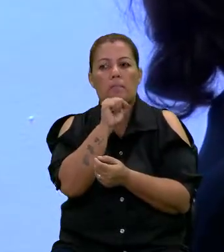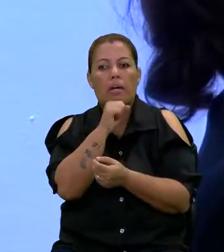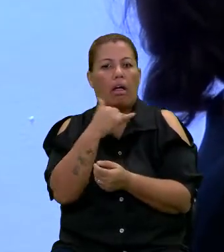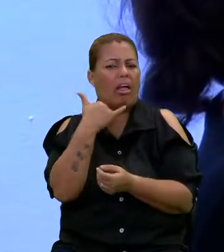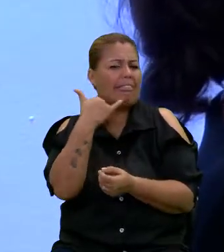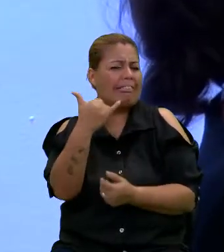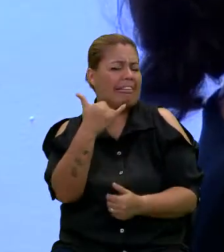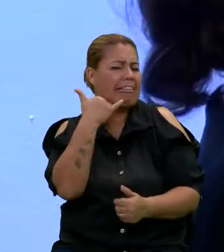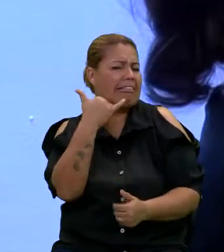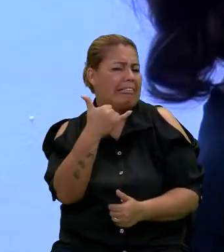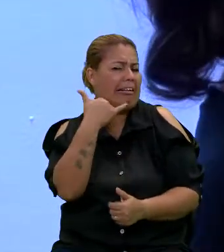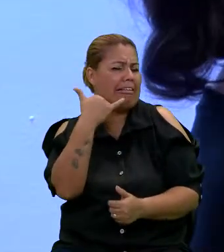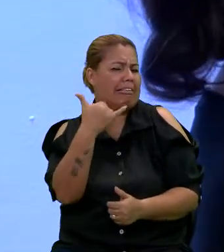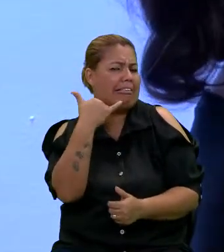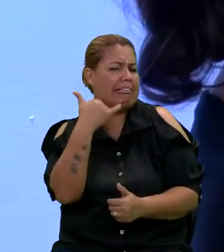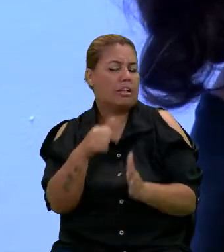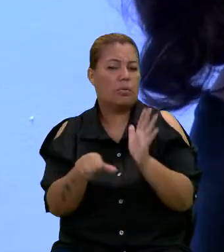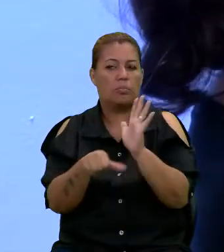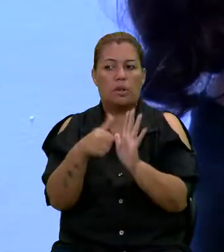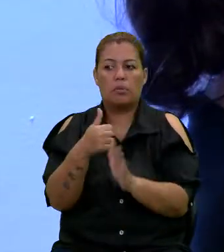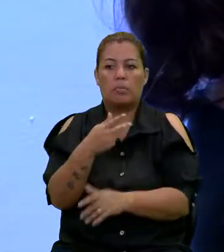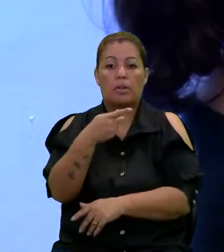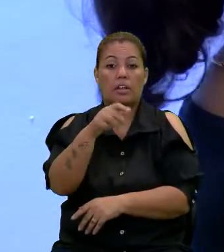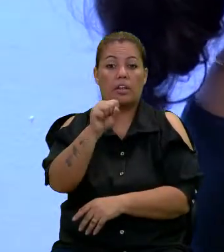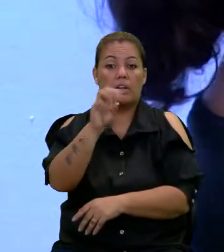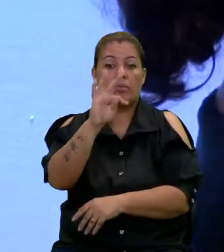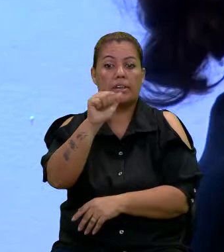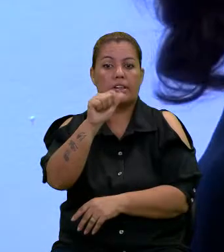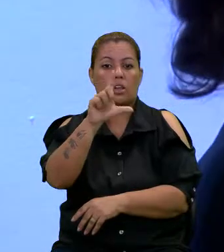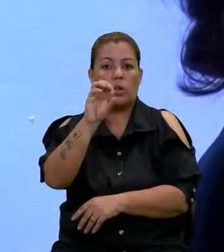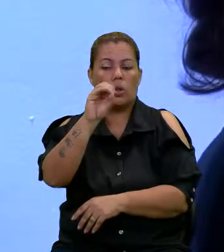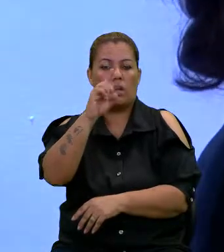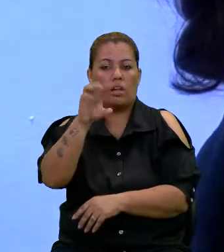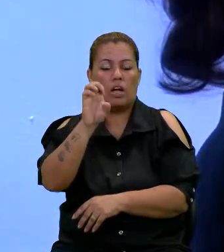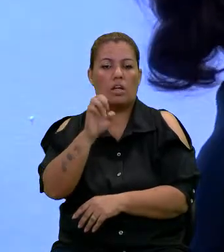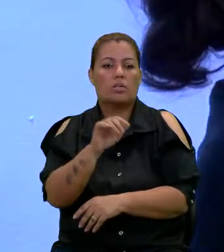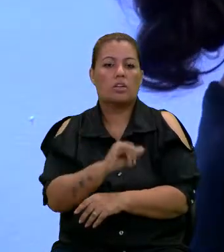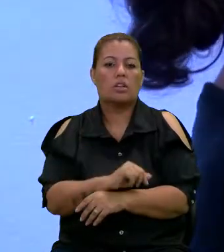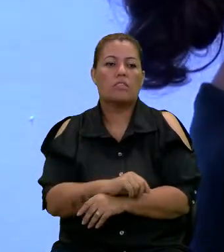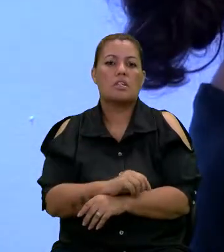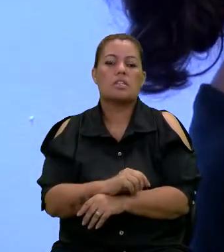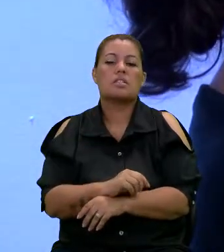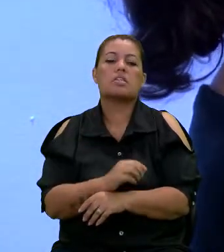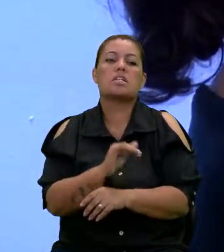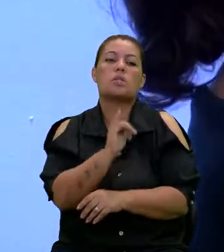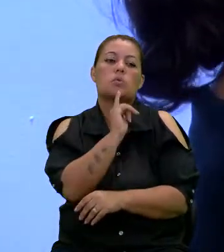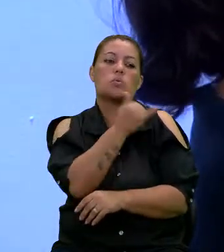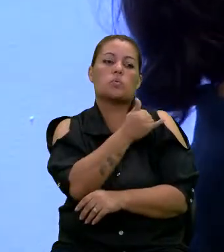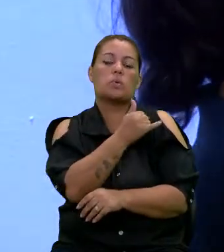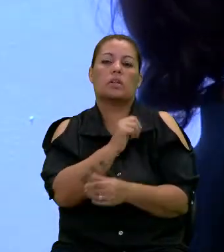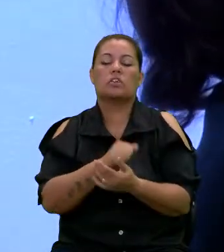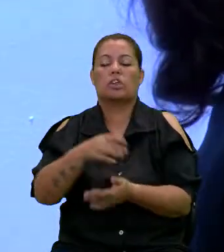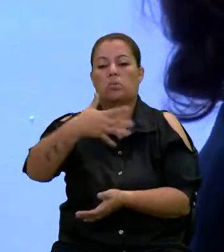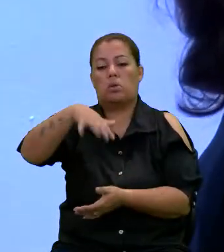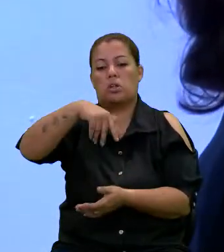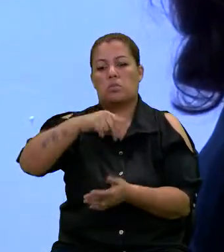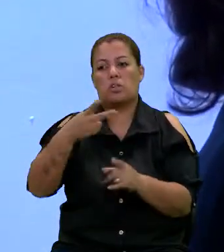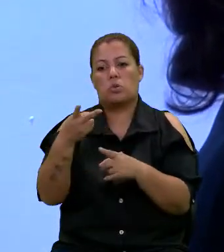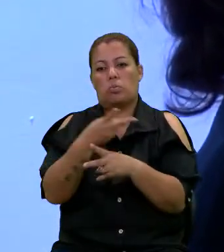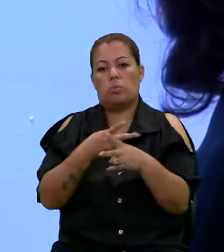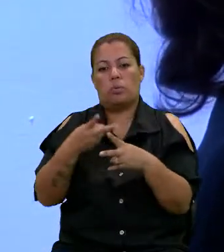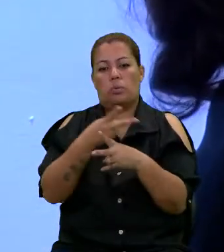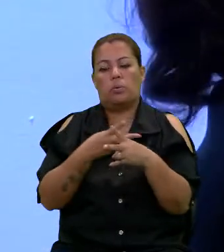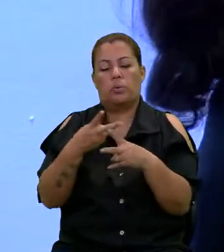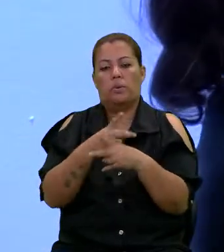ligando, ligou primeiro na Pestalose, mas já estava sendo indicada lá pelo Espaço da Cidadania, procurou o